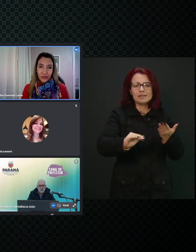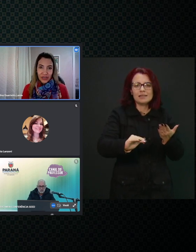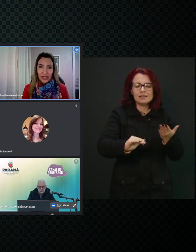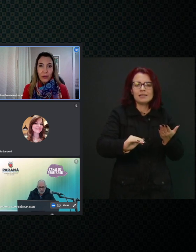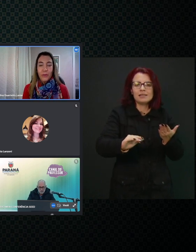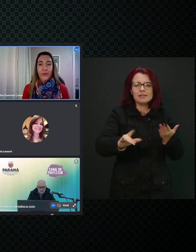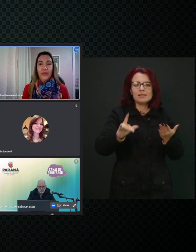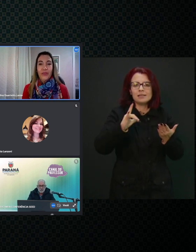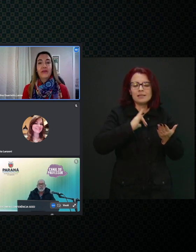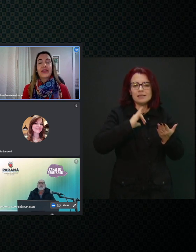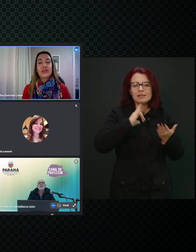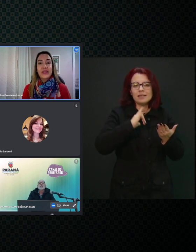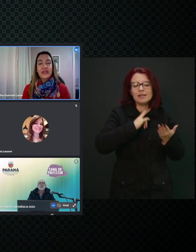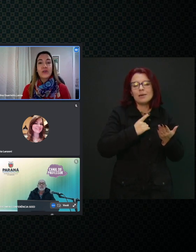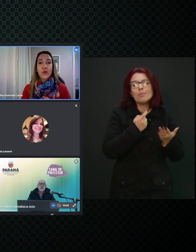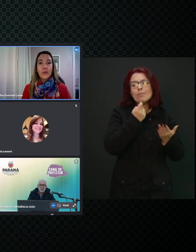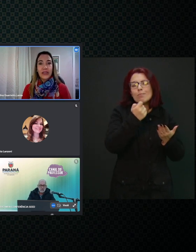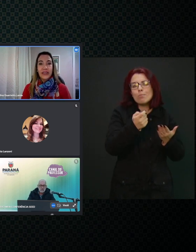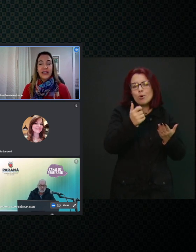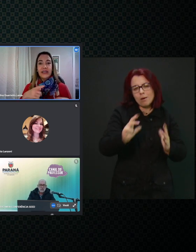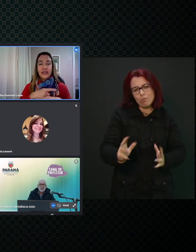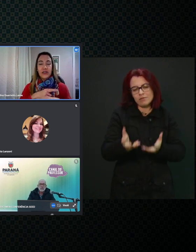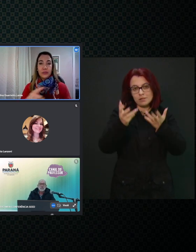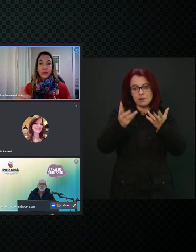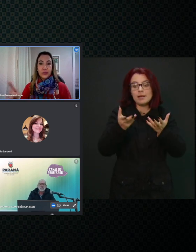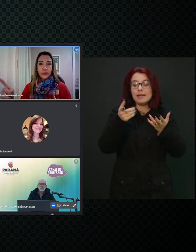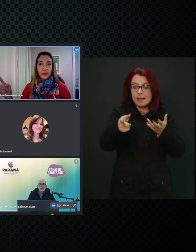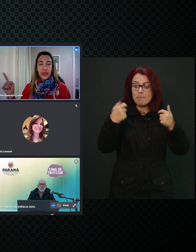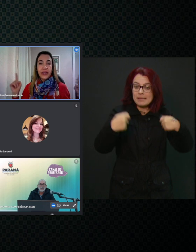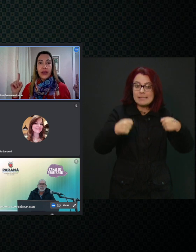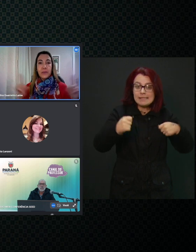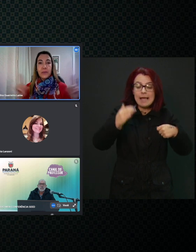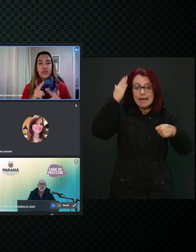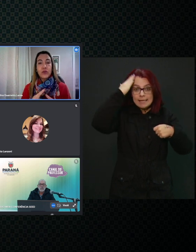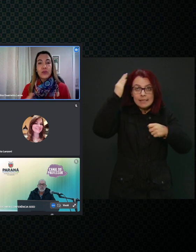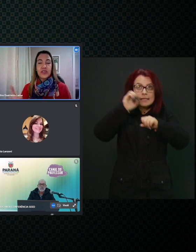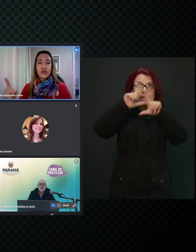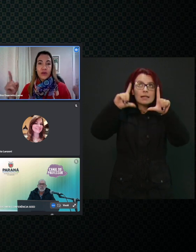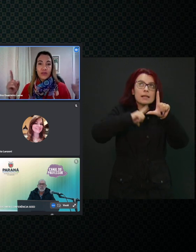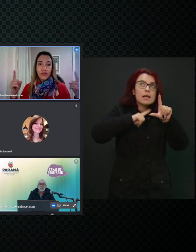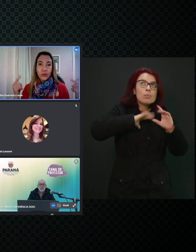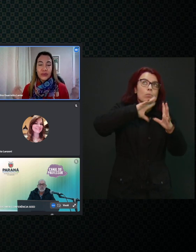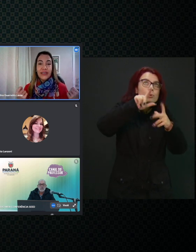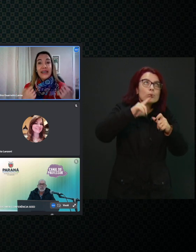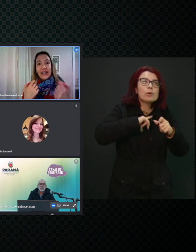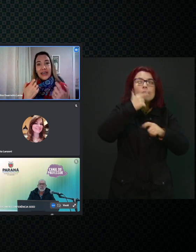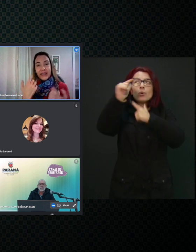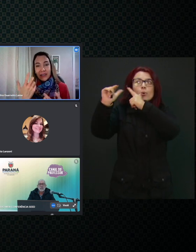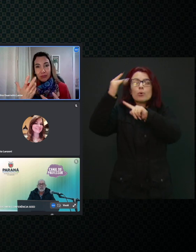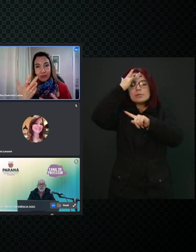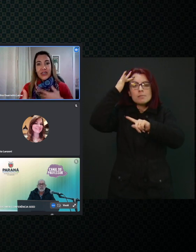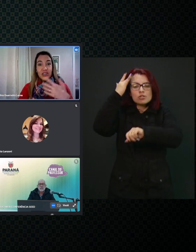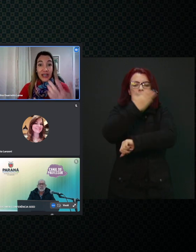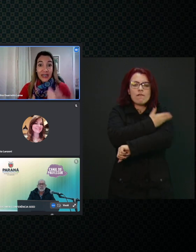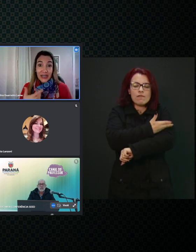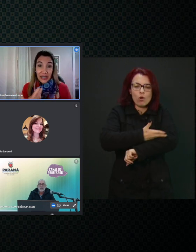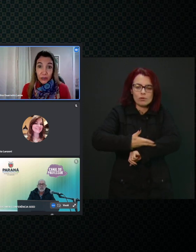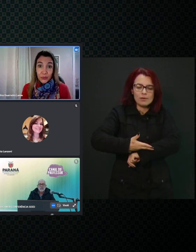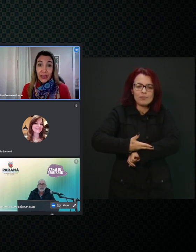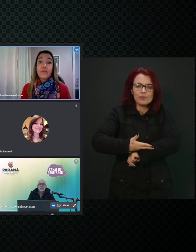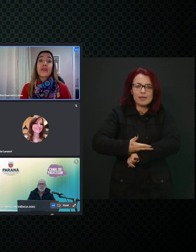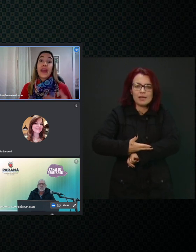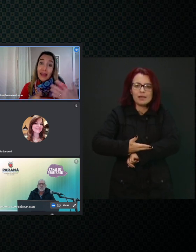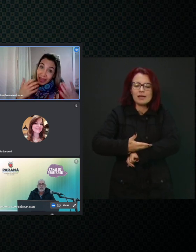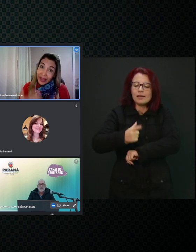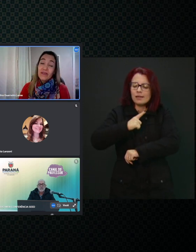motivação. Então, precisam compreender que existe mundo, né? Pessoas à sua volta, e essa mediação,